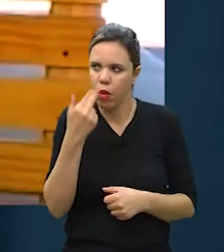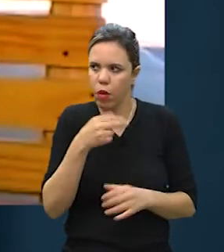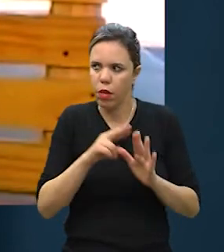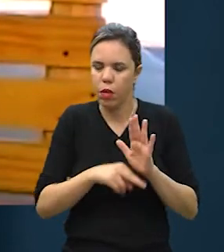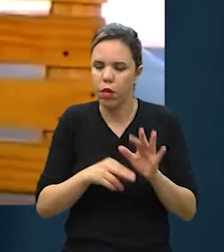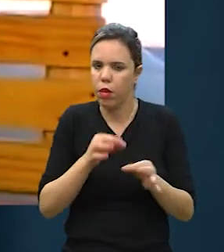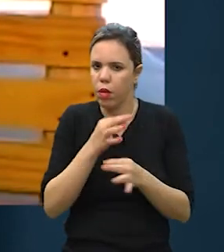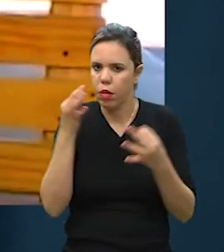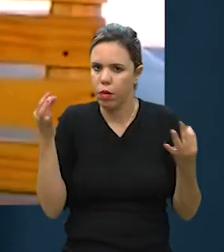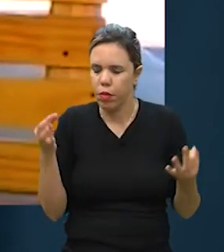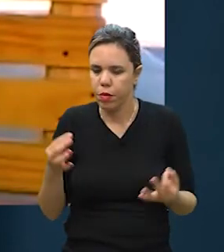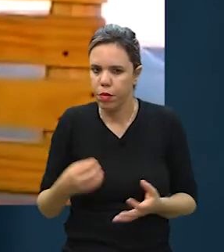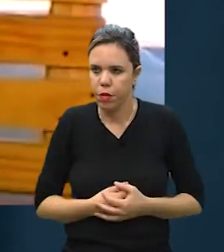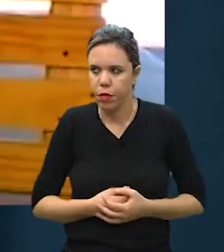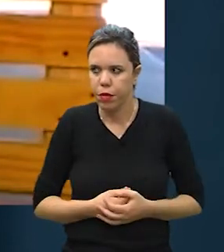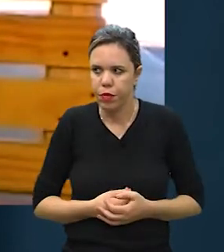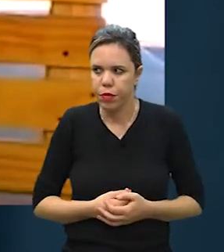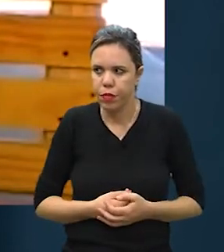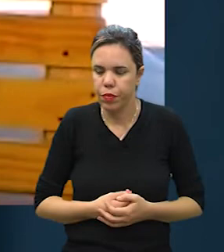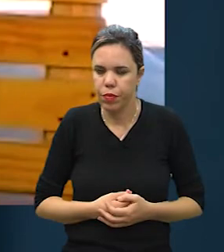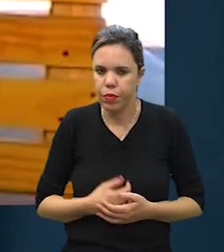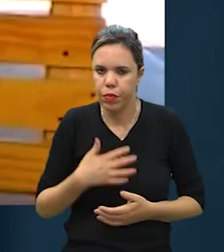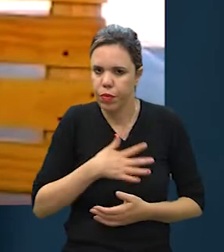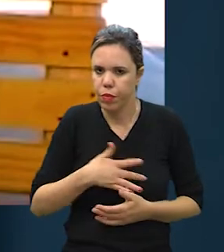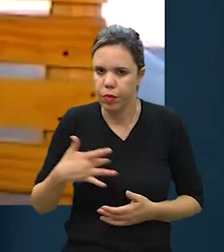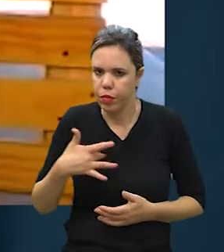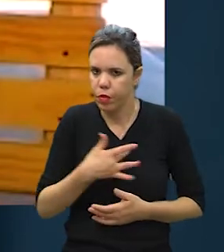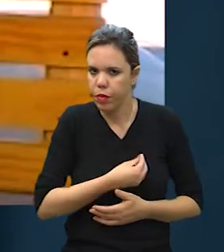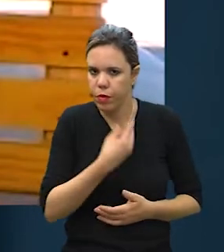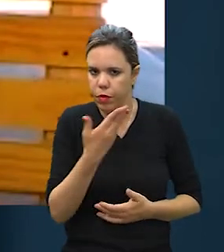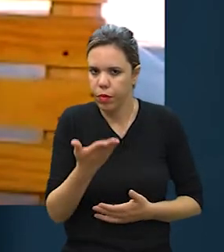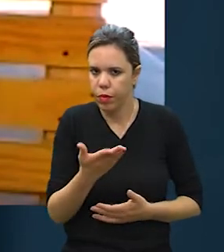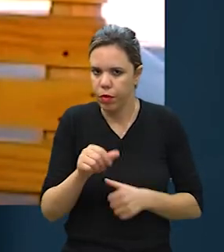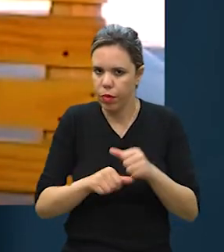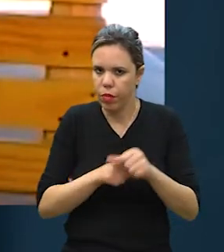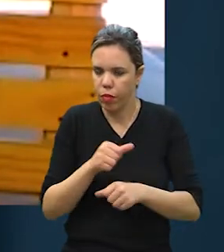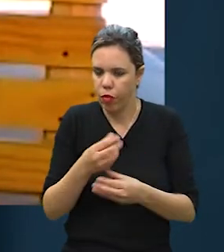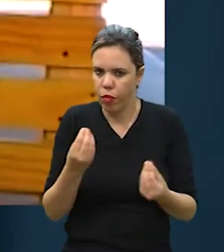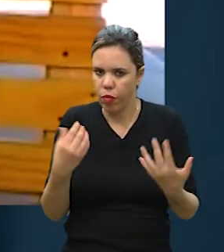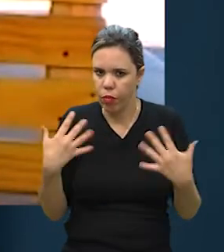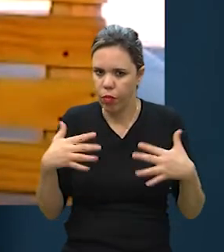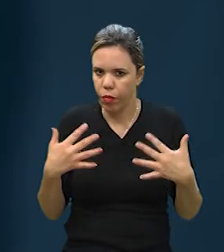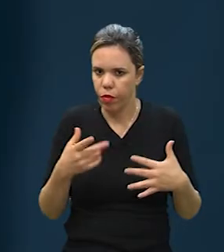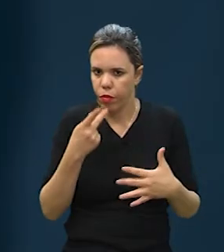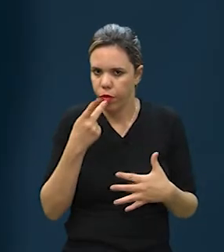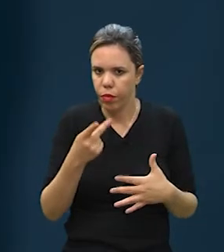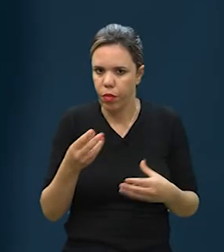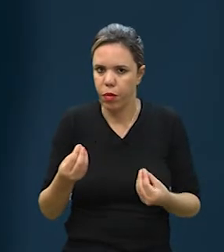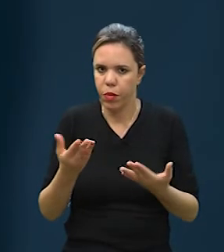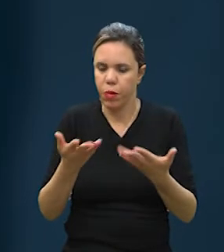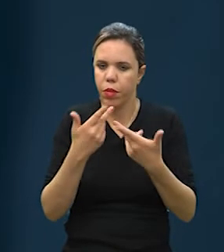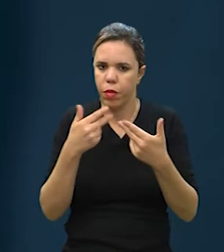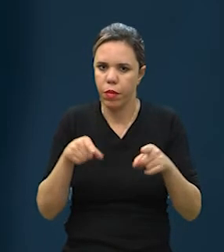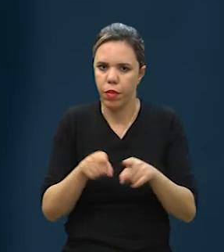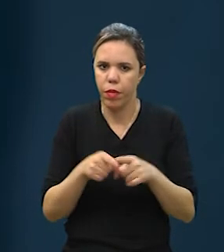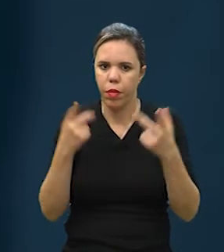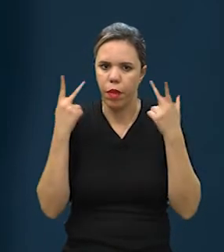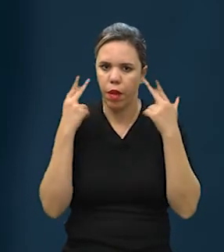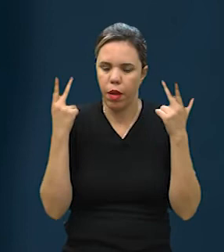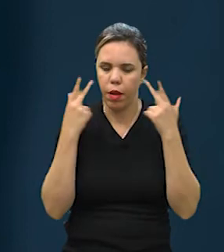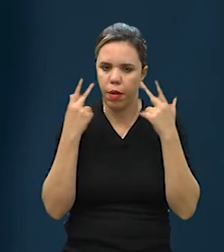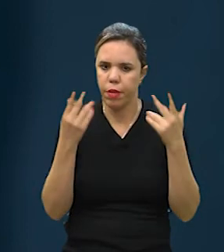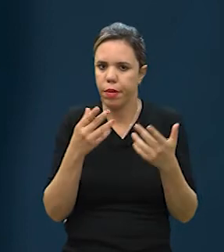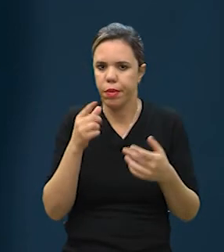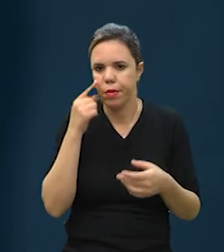dieta também super saudável para a vida deles e muda muito. Quando a gente fornece a alimentação